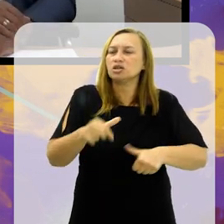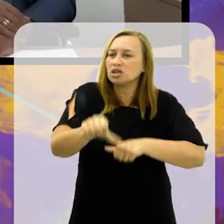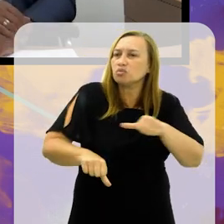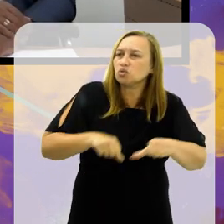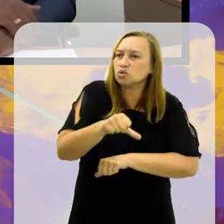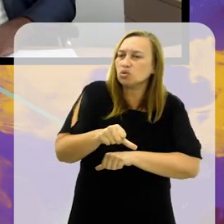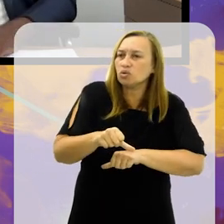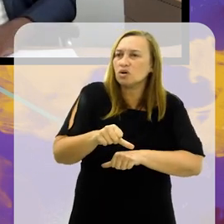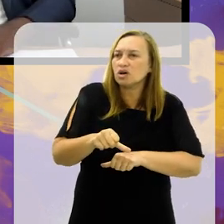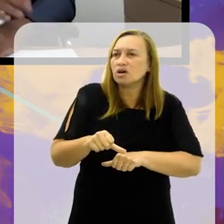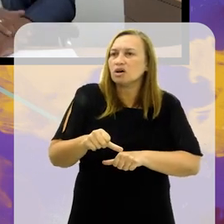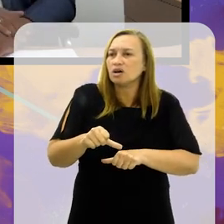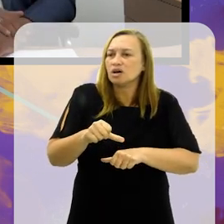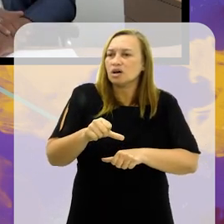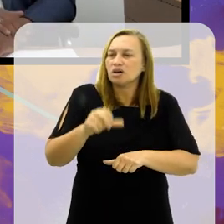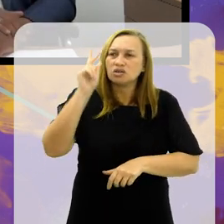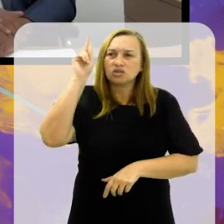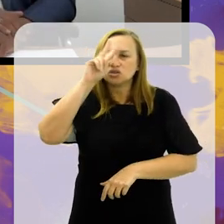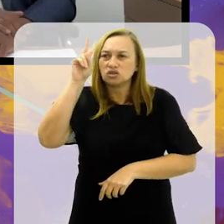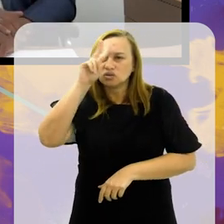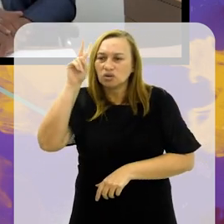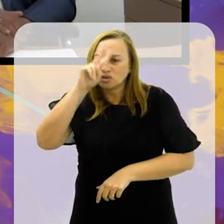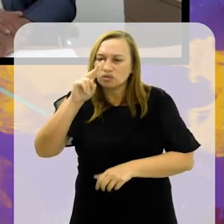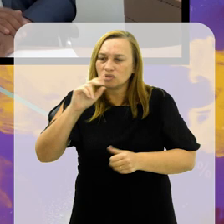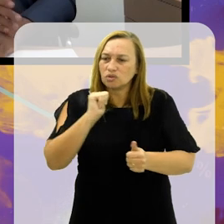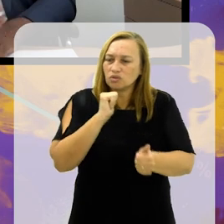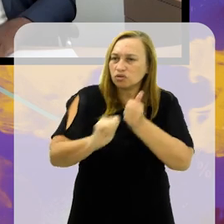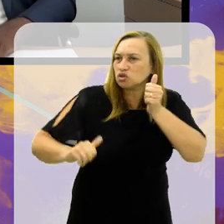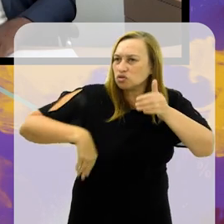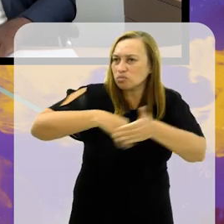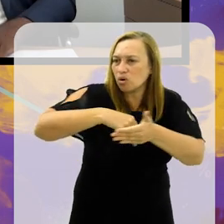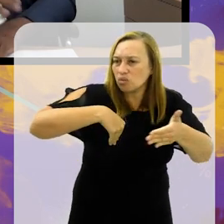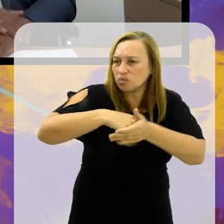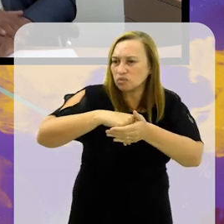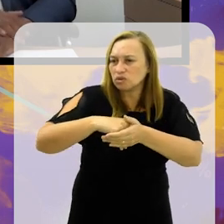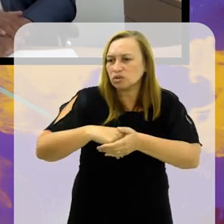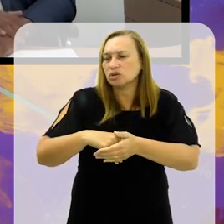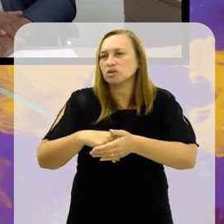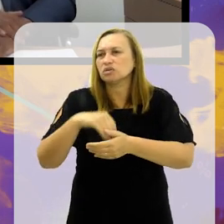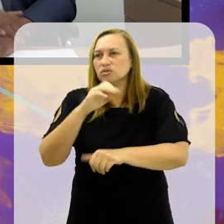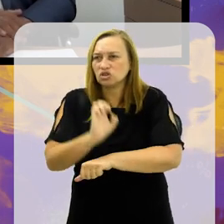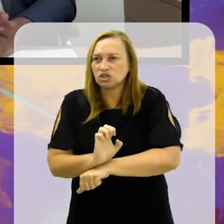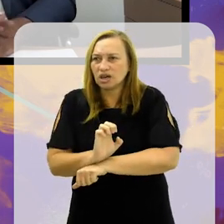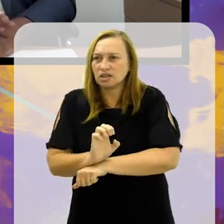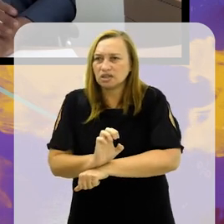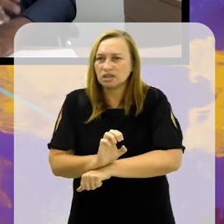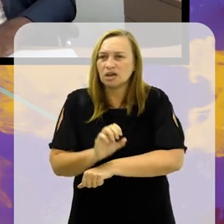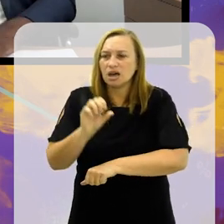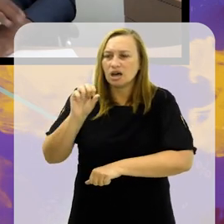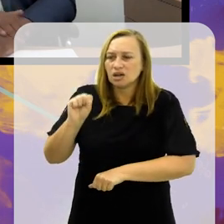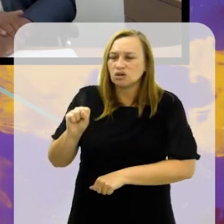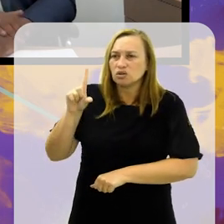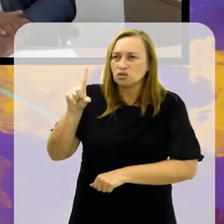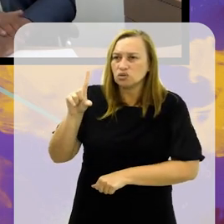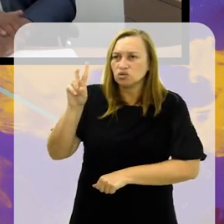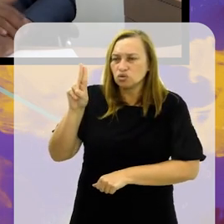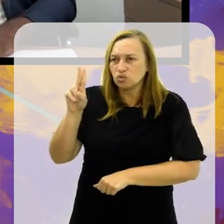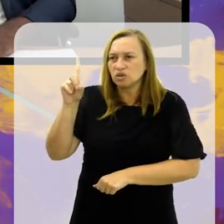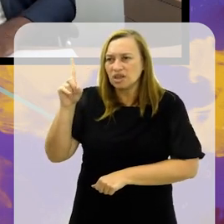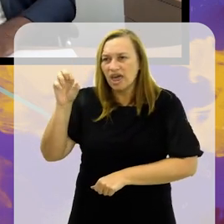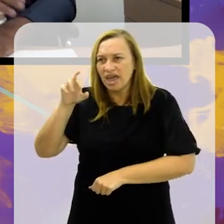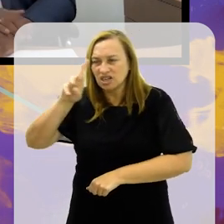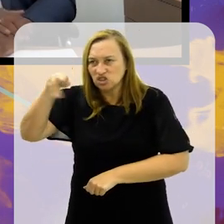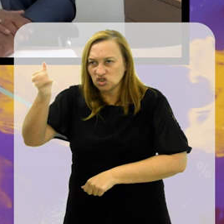que mudou a história do futebol brasileiro e o estado do Rio de Janeiro, a Sudeste, não poderia se furtar